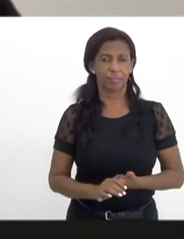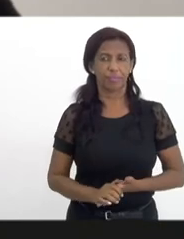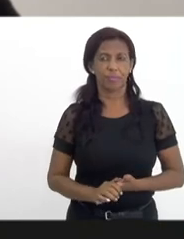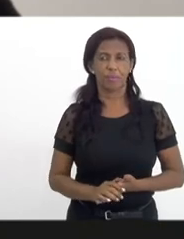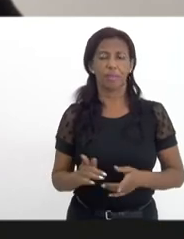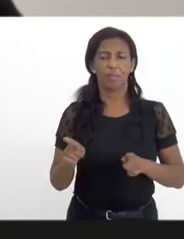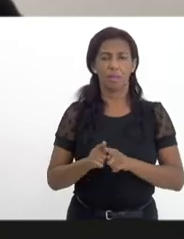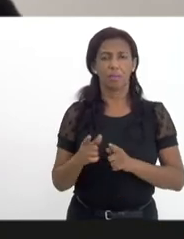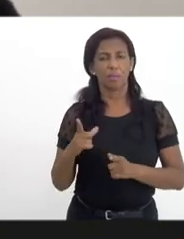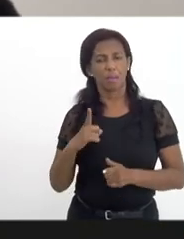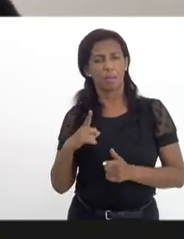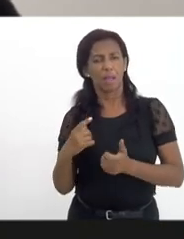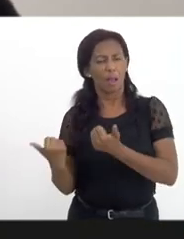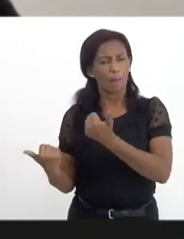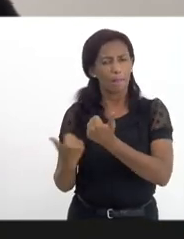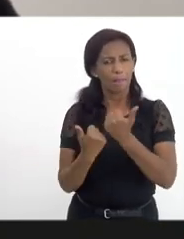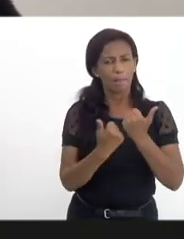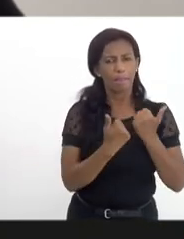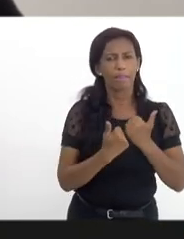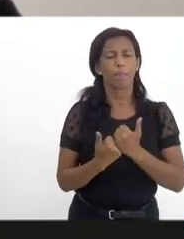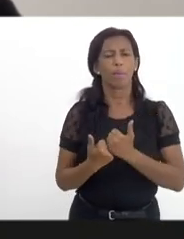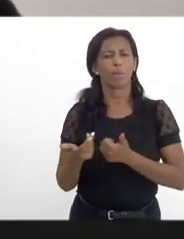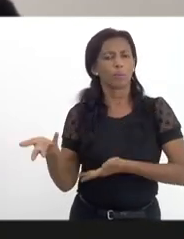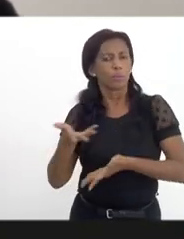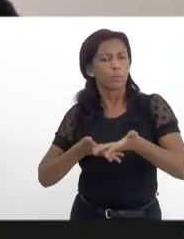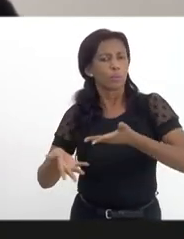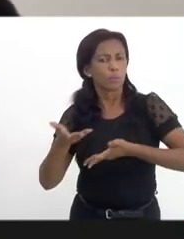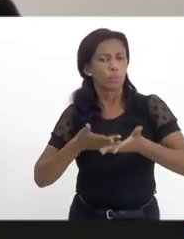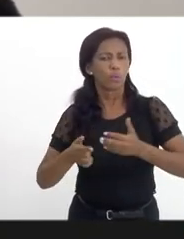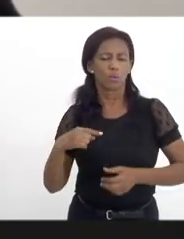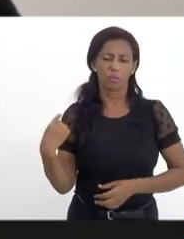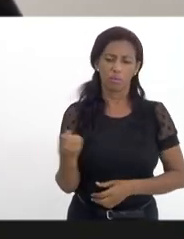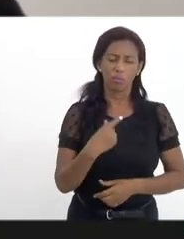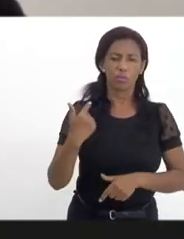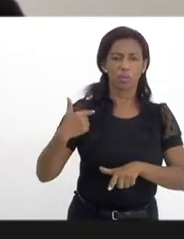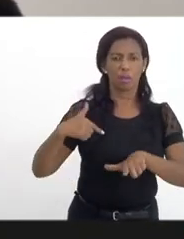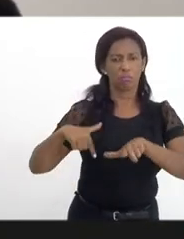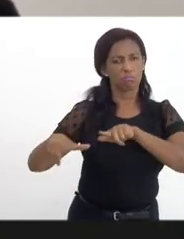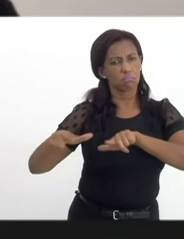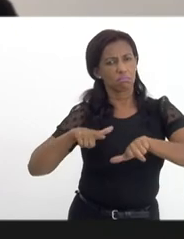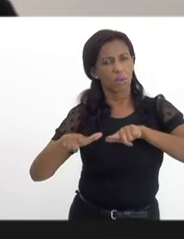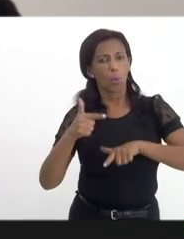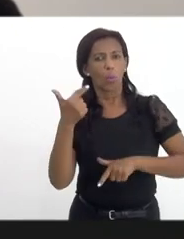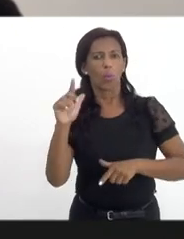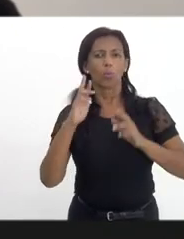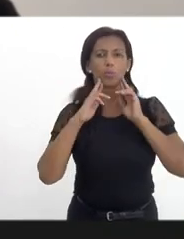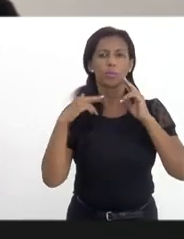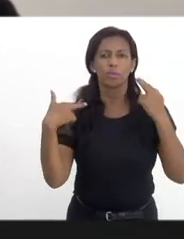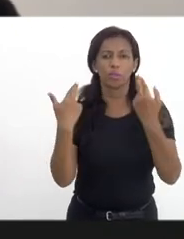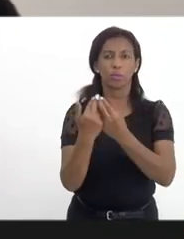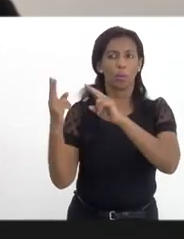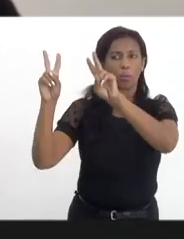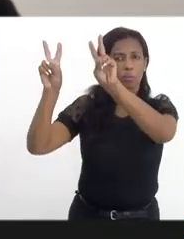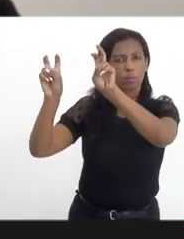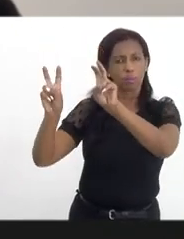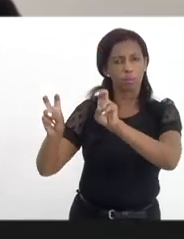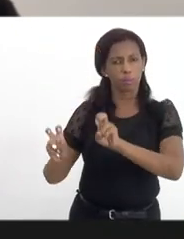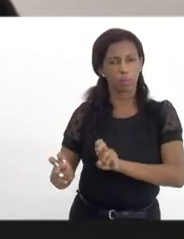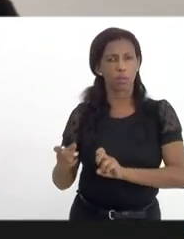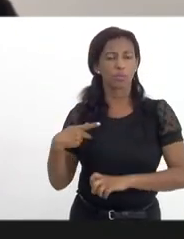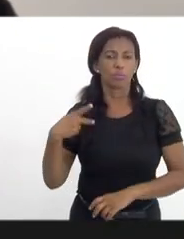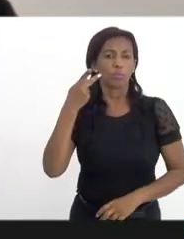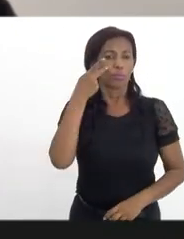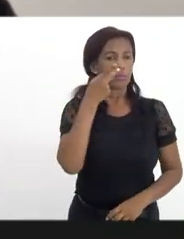conta com o nosso apoio, conta com a nossa participação, estaremos fazendo outras audiências com outros temas, estou